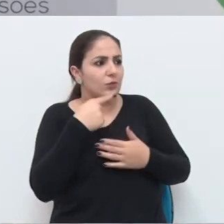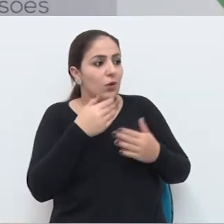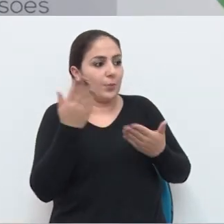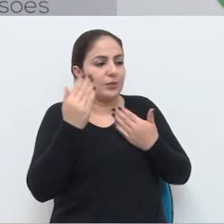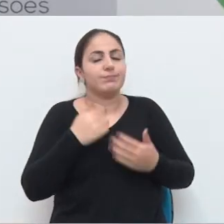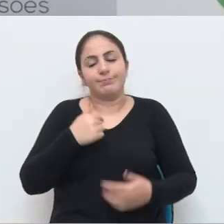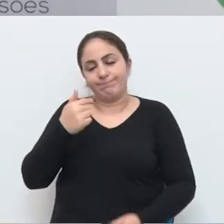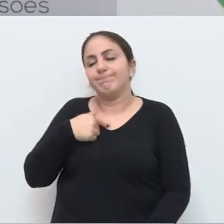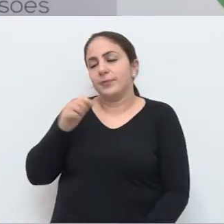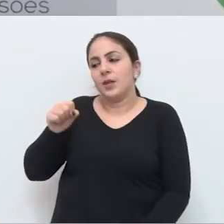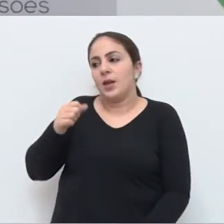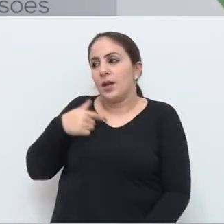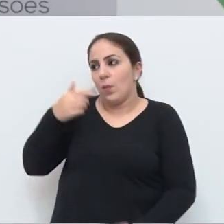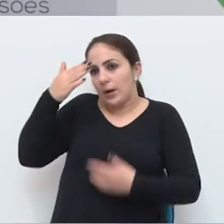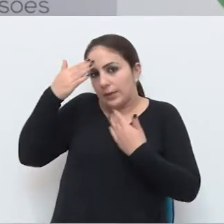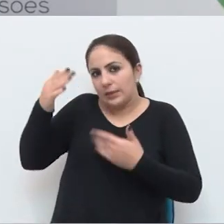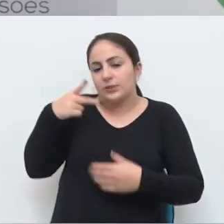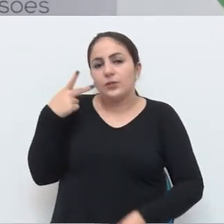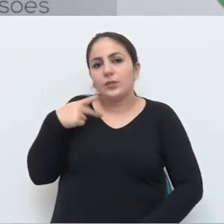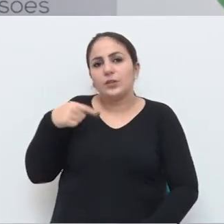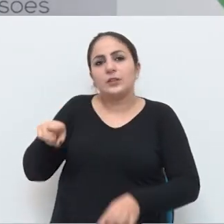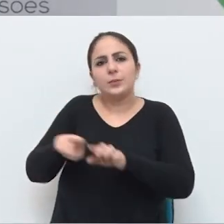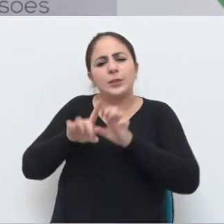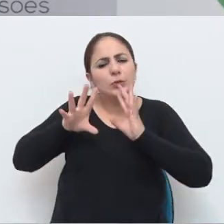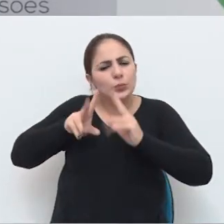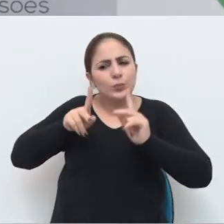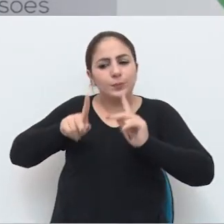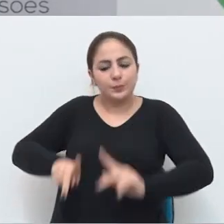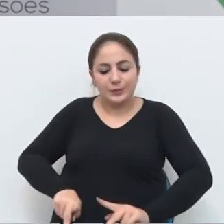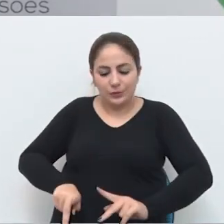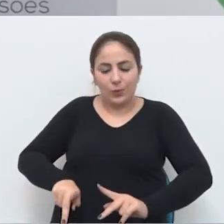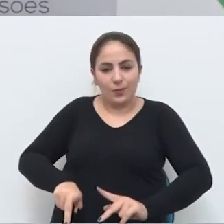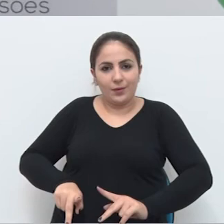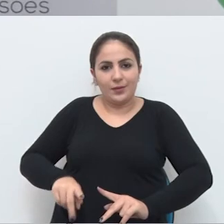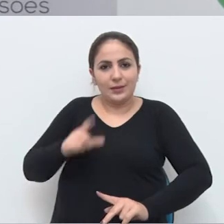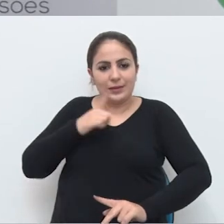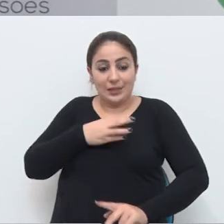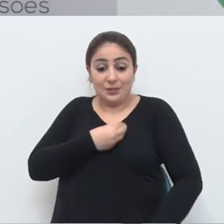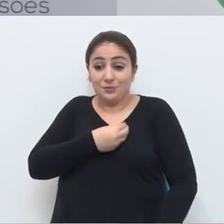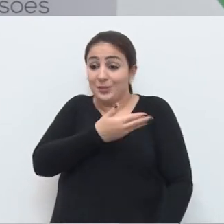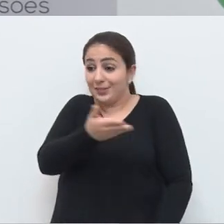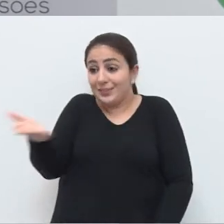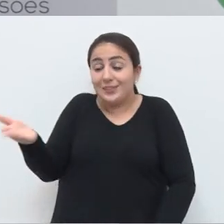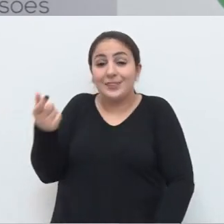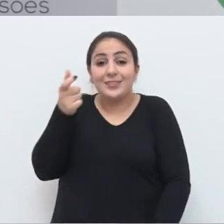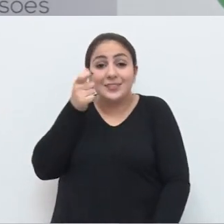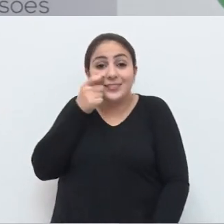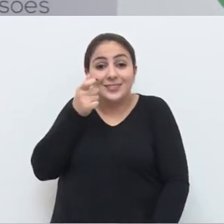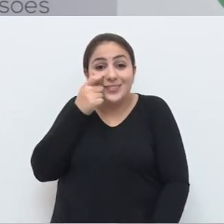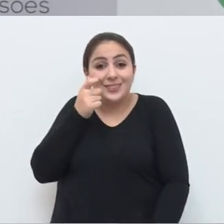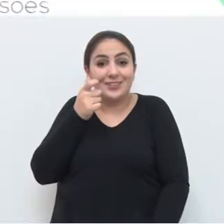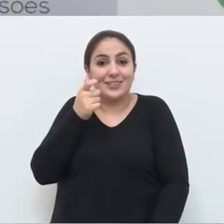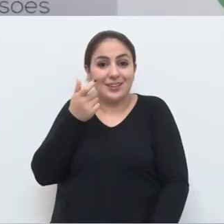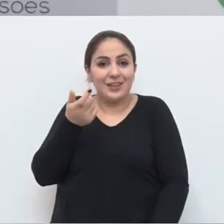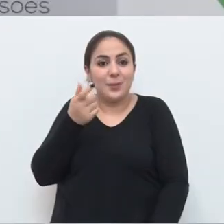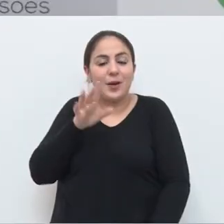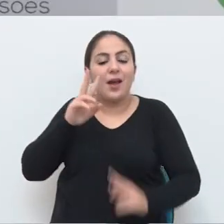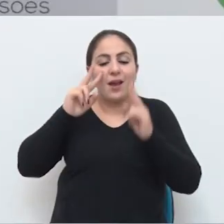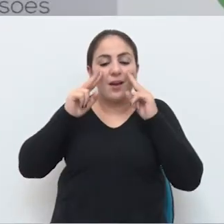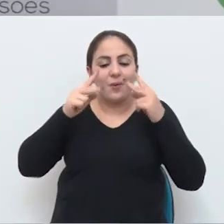a homenagem? Eu agradeço aos vereadores e todas as pessoas que estão aí, né? Para também